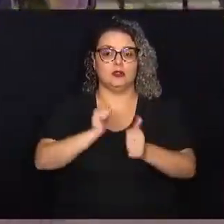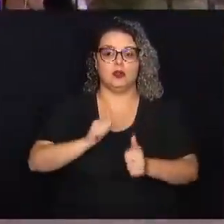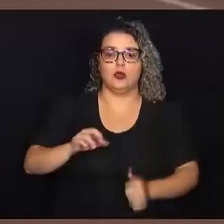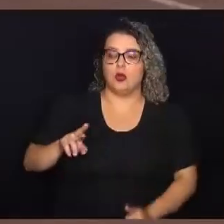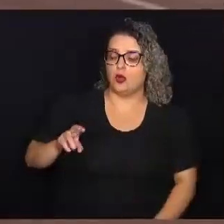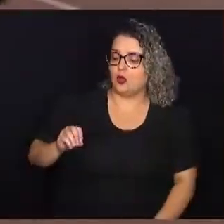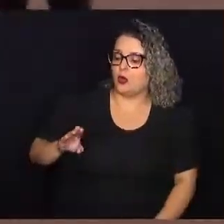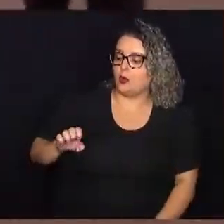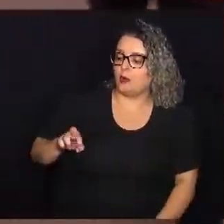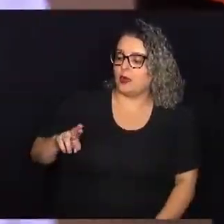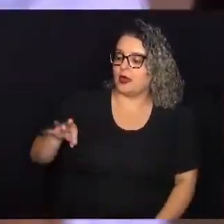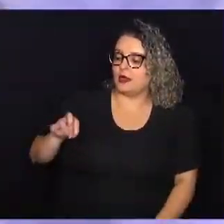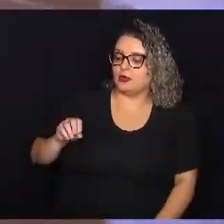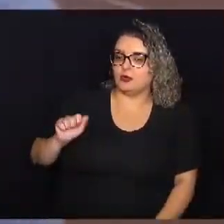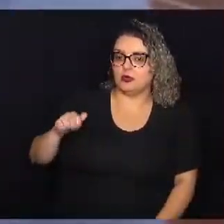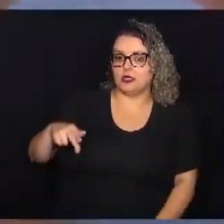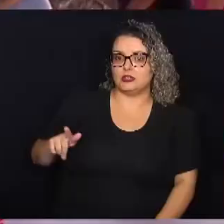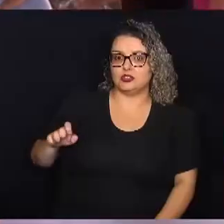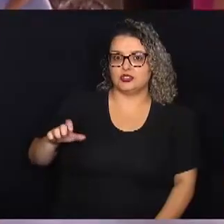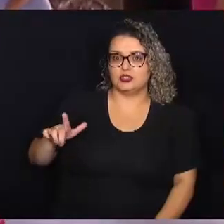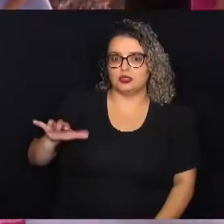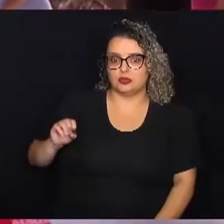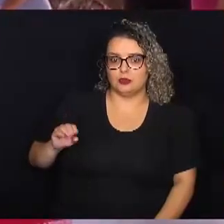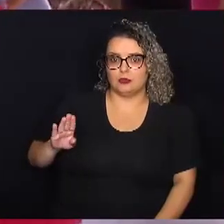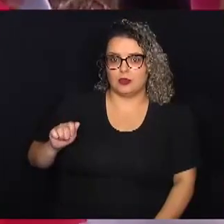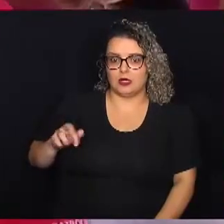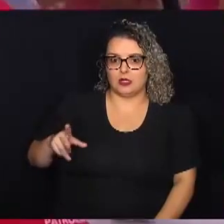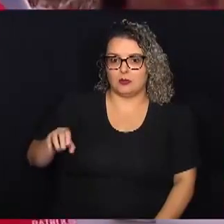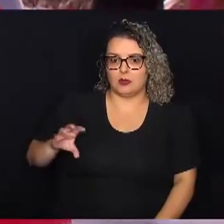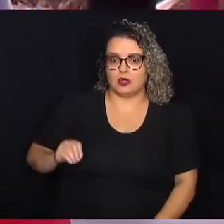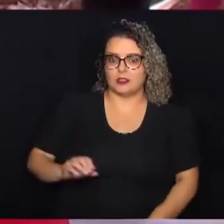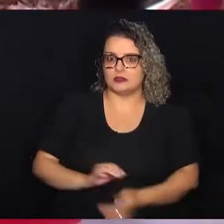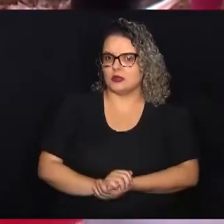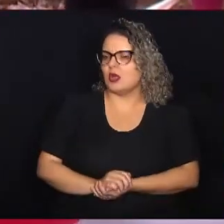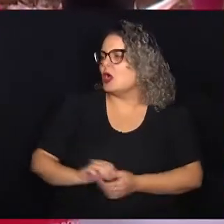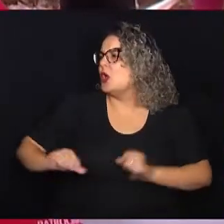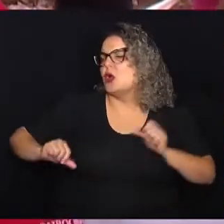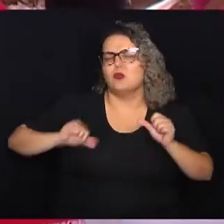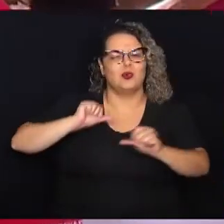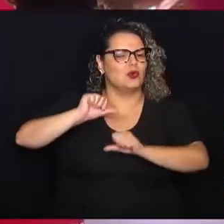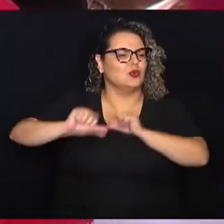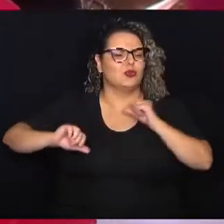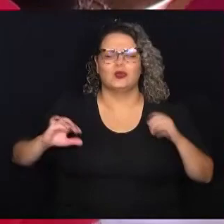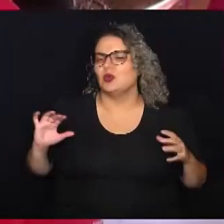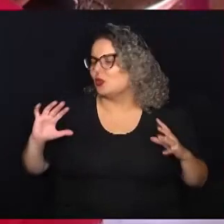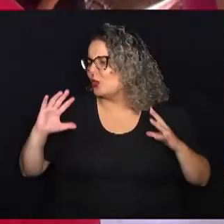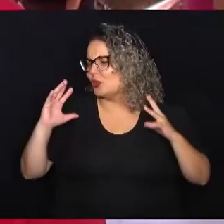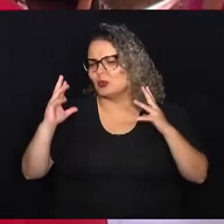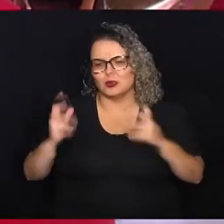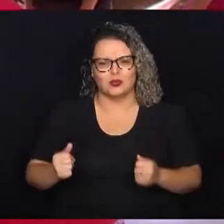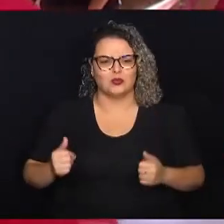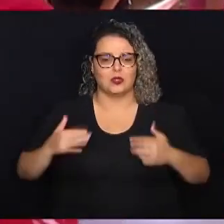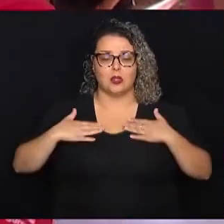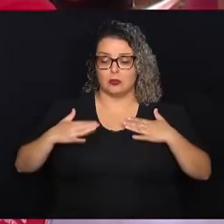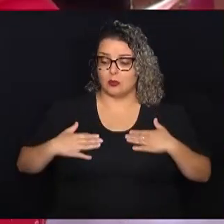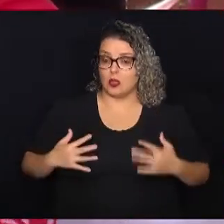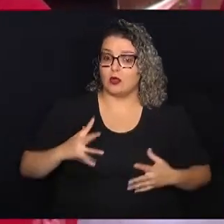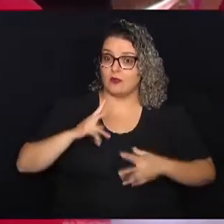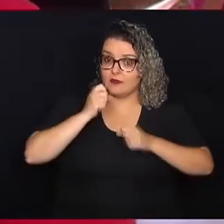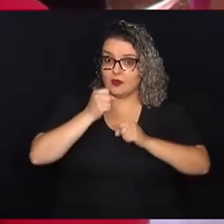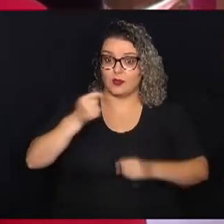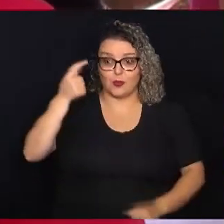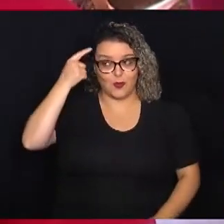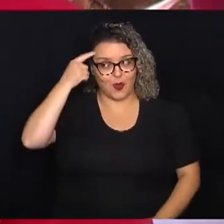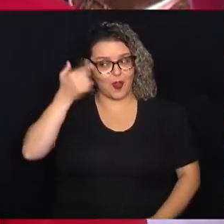Barbosa, na Vila 31 de Março. Nossa, mudou muita coisa. A autoestima aumentou, resistência física aumentou, a cabeça